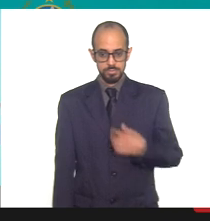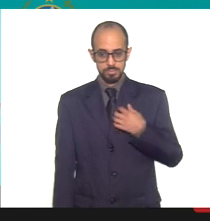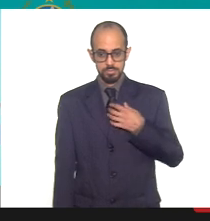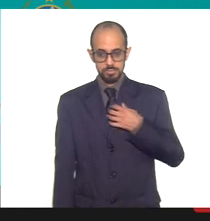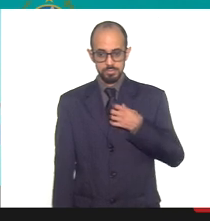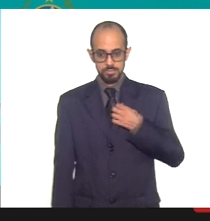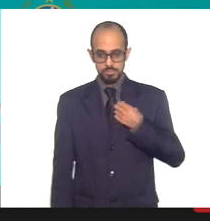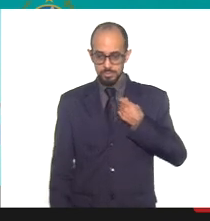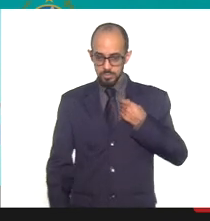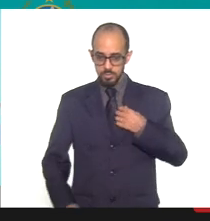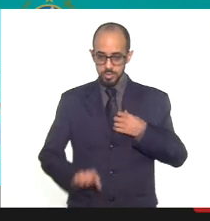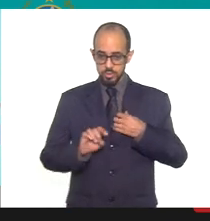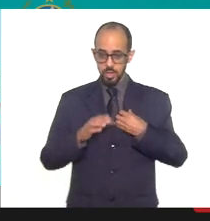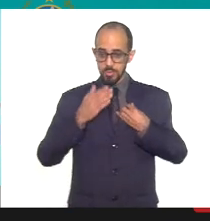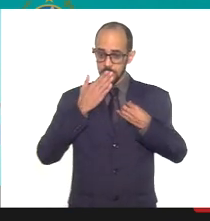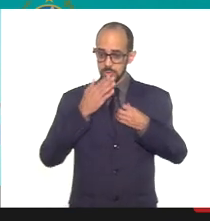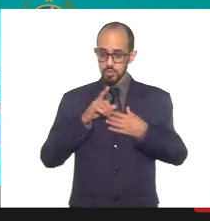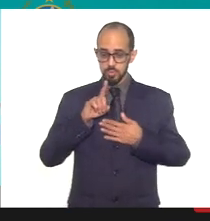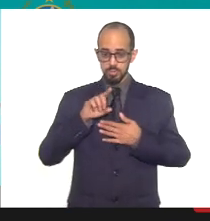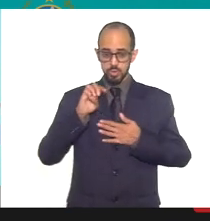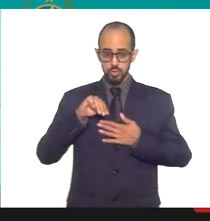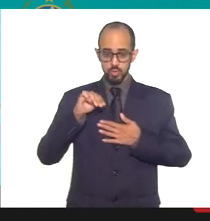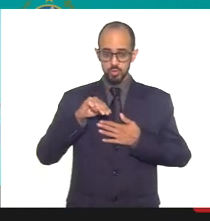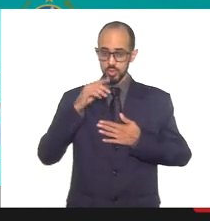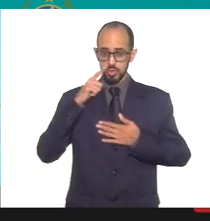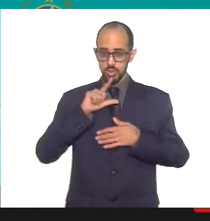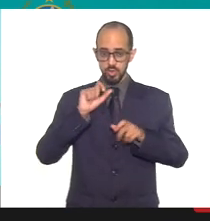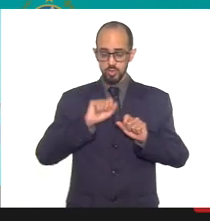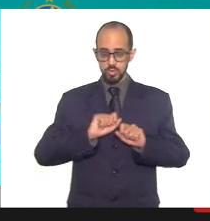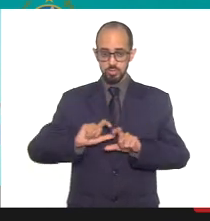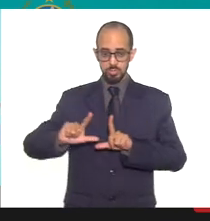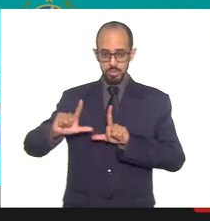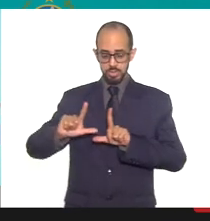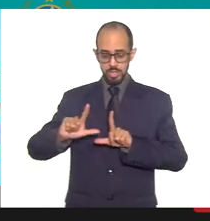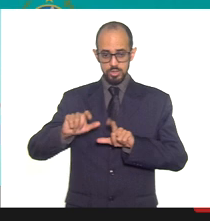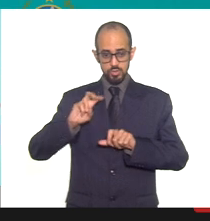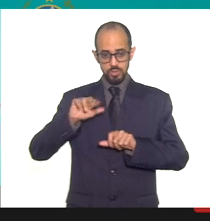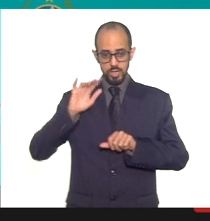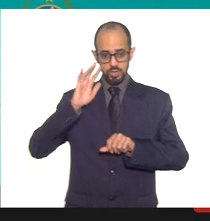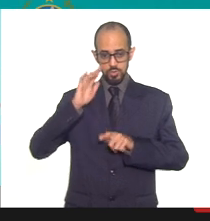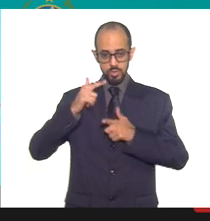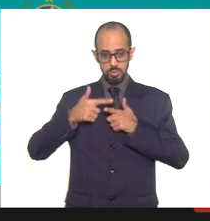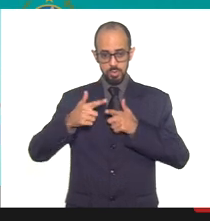Vou só pedir um minuto, que a gente não está conseguindo passar o slide. A gente já vai sanar esse problema. Só um minuto.